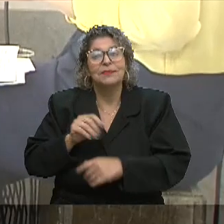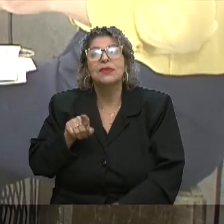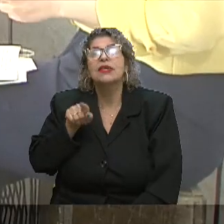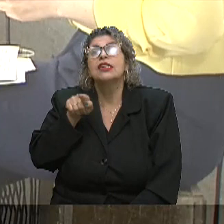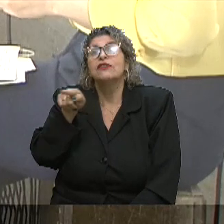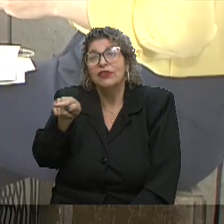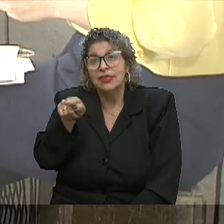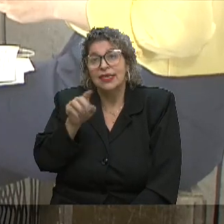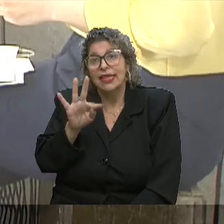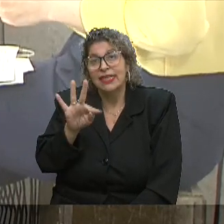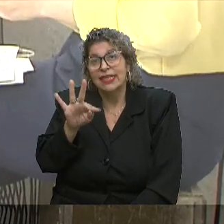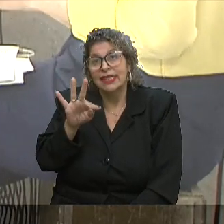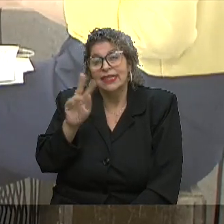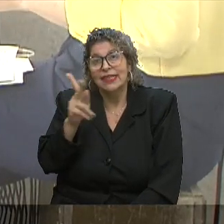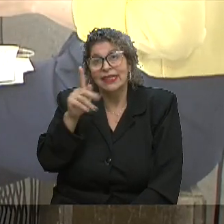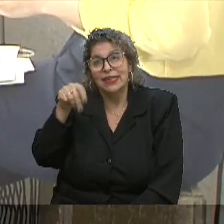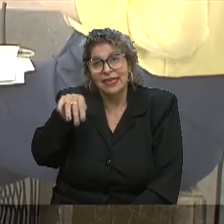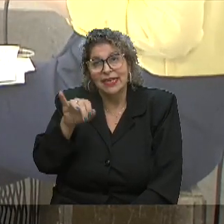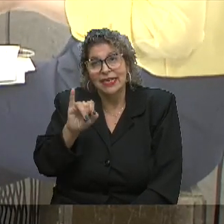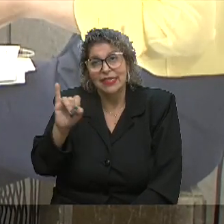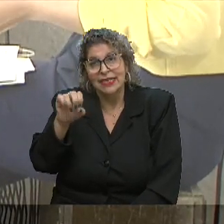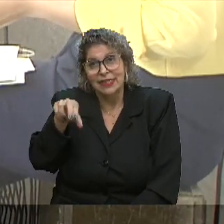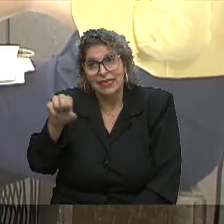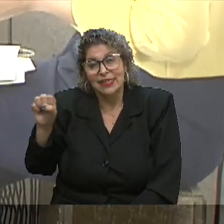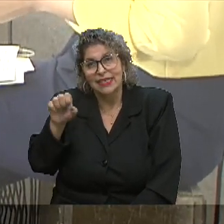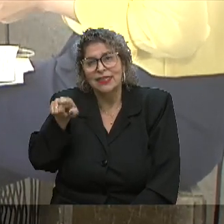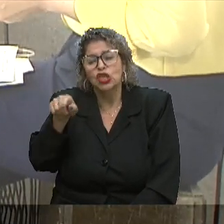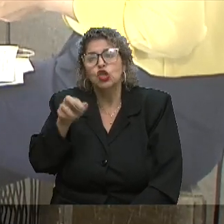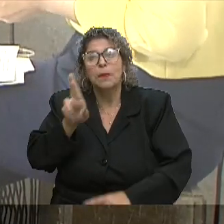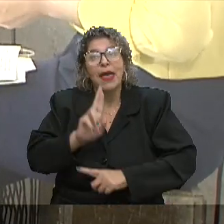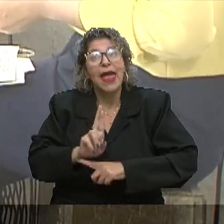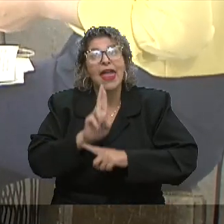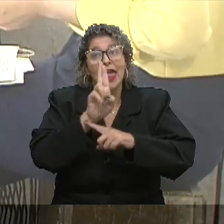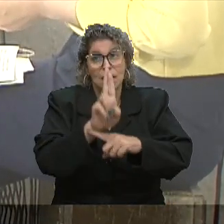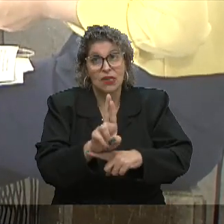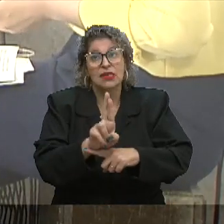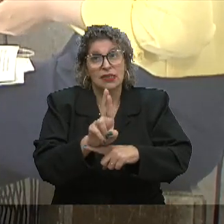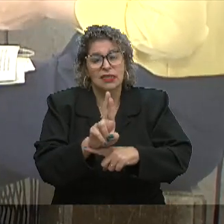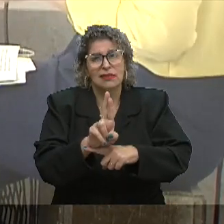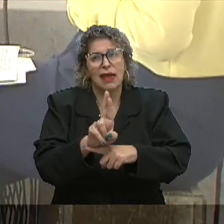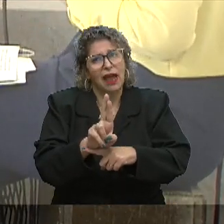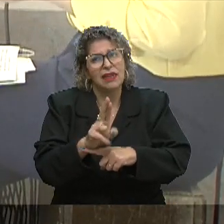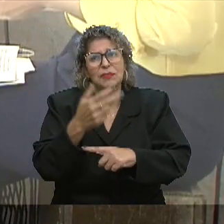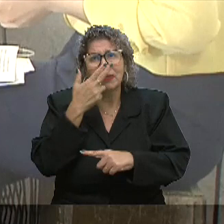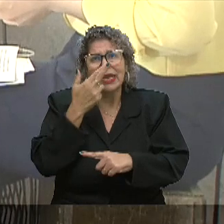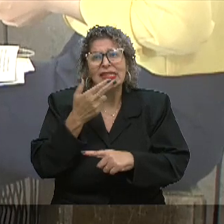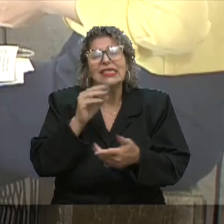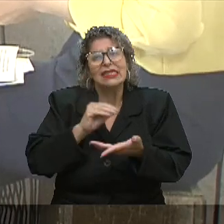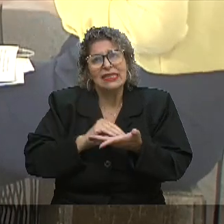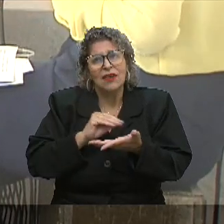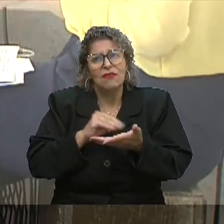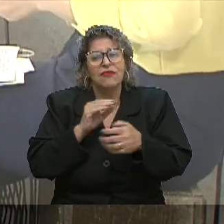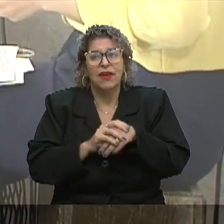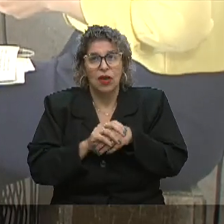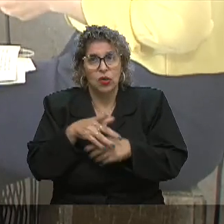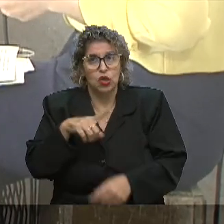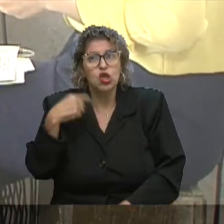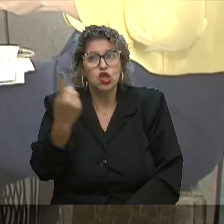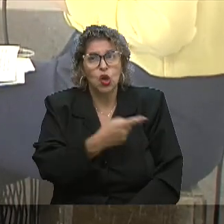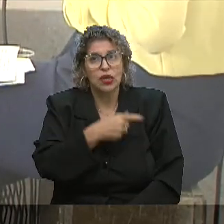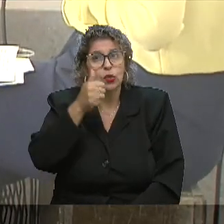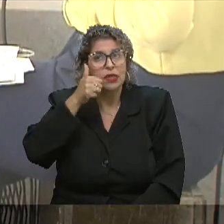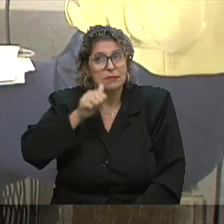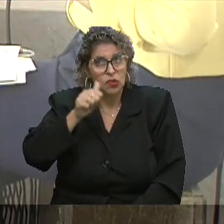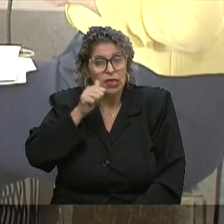representatividade, esse número ainda está muito distante do que a gente gostaria de ver, né? O que você acha que é possível nós, enquanto